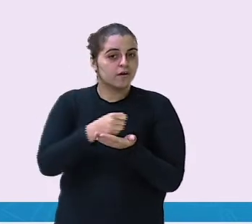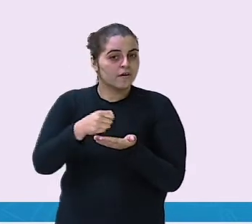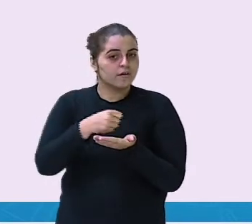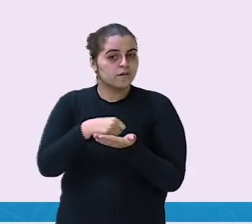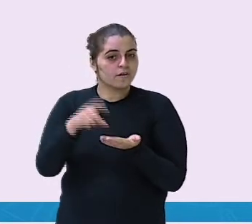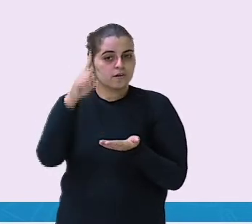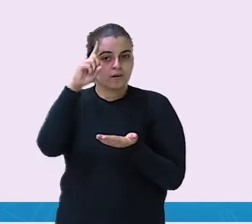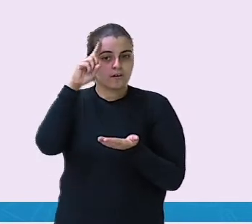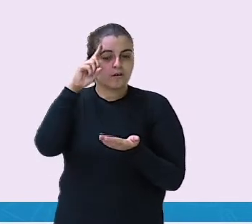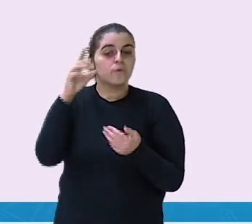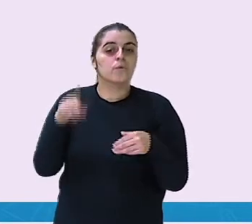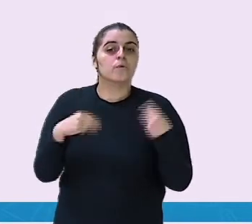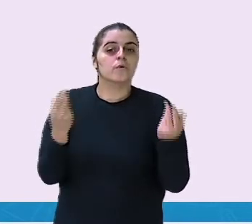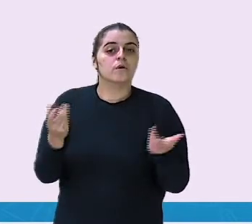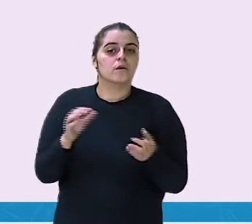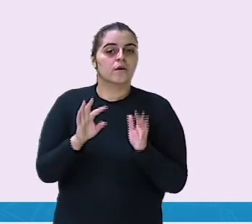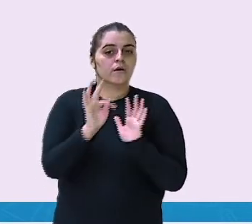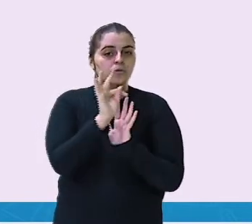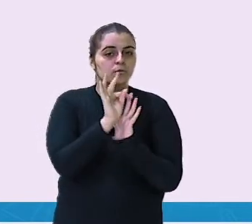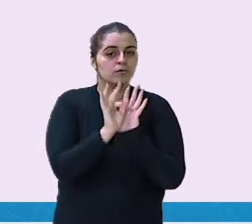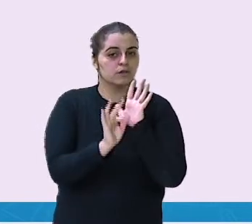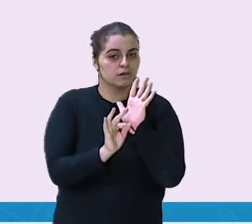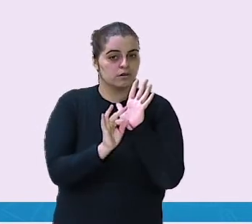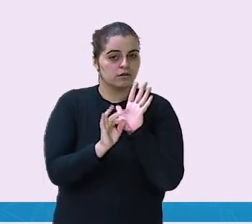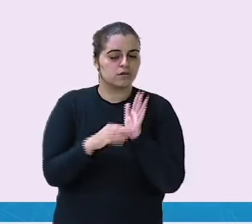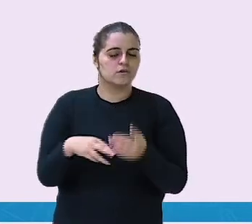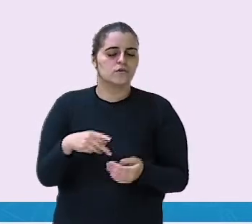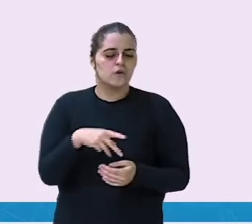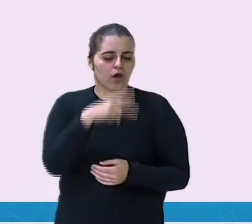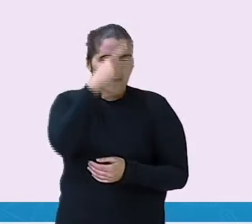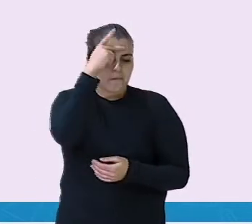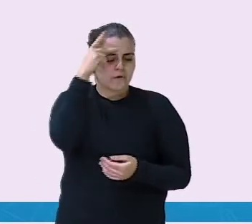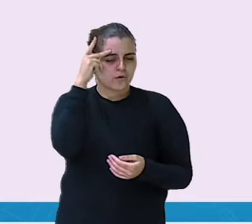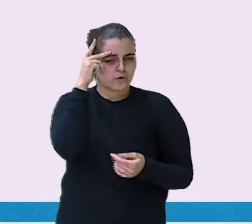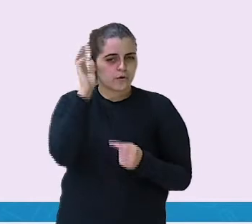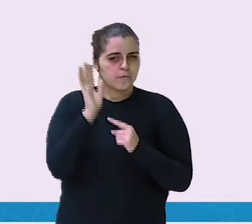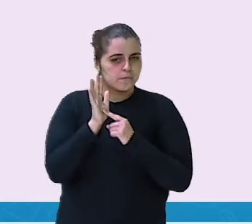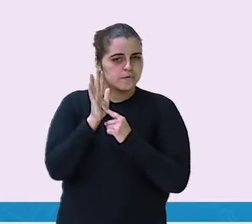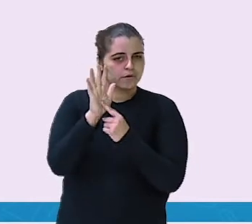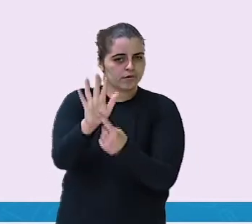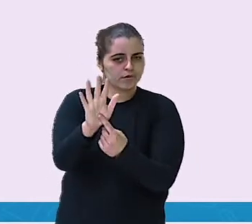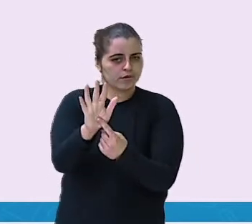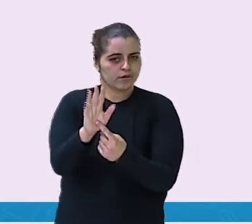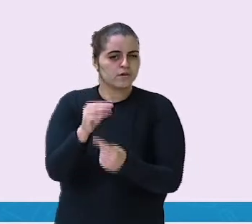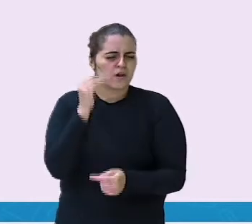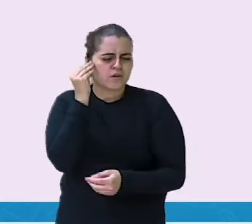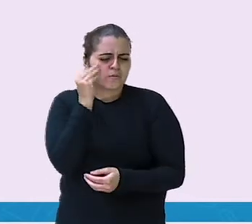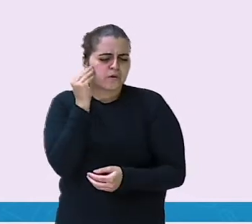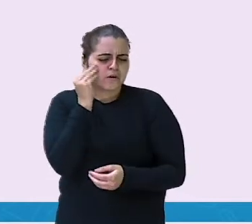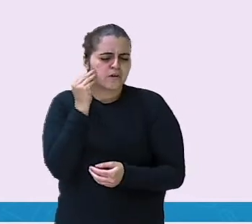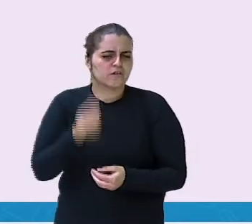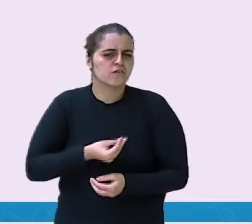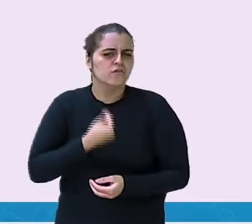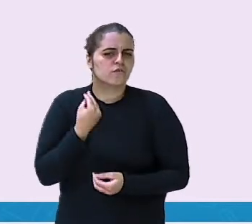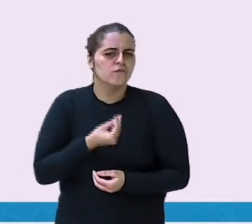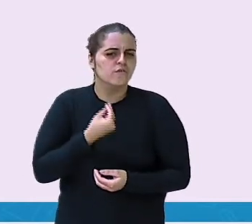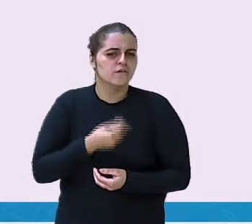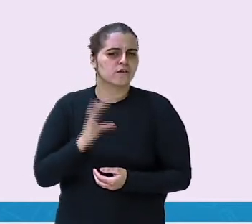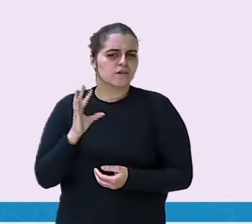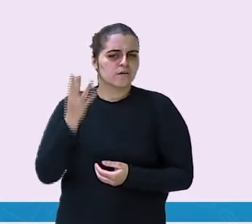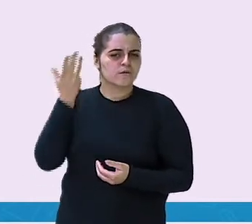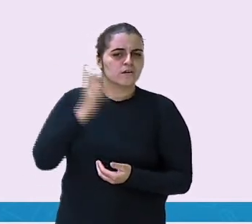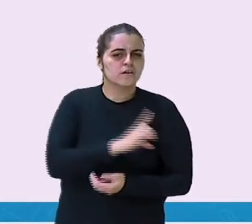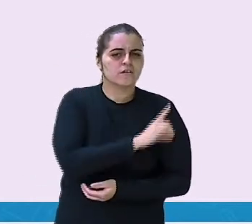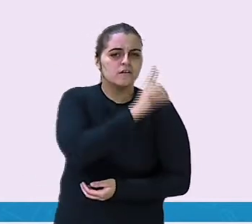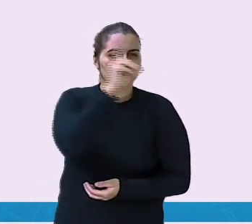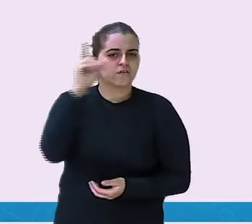seria o diário? É um texto que a pessoa relata a experiência do dia. Então, aqui nós